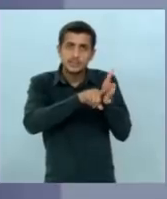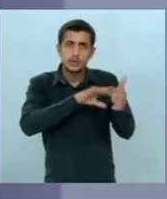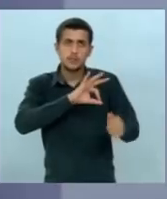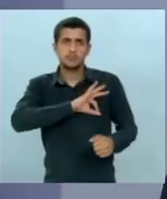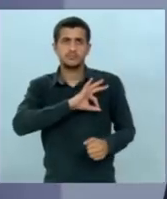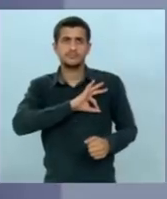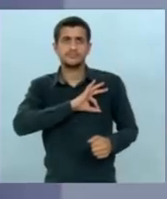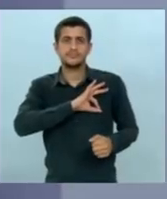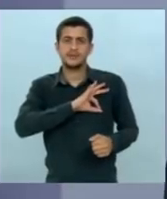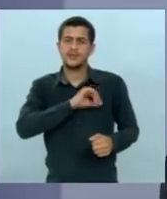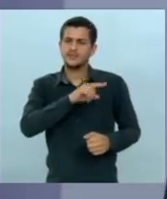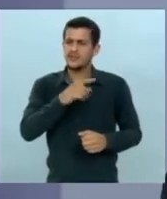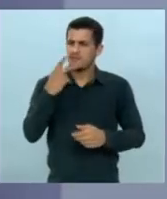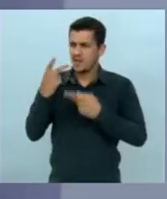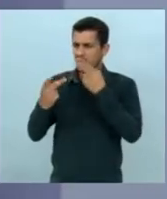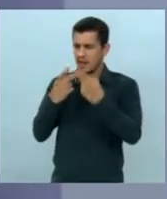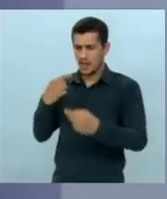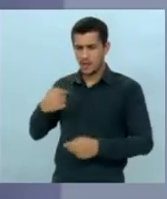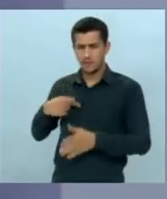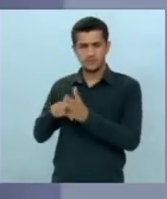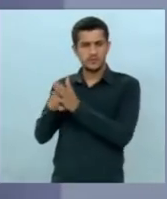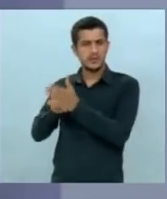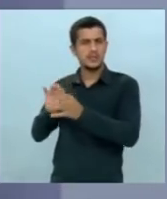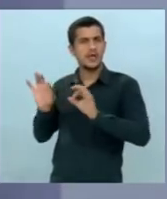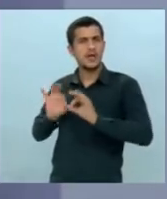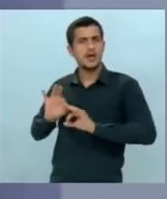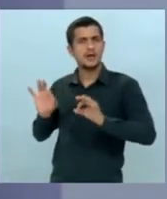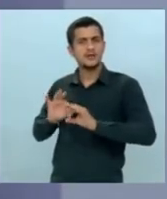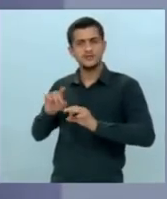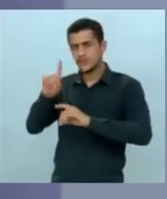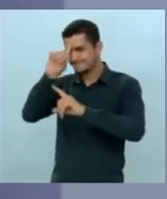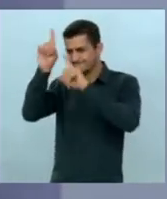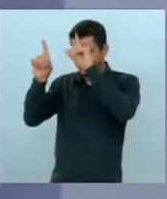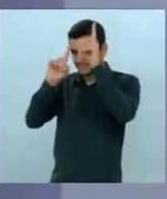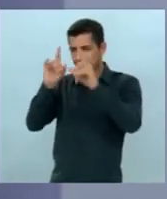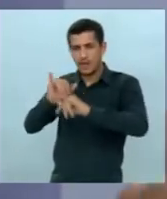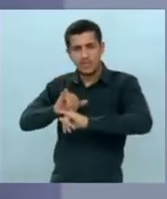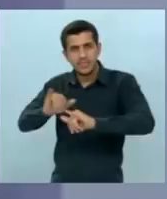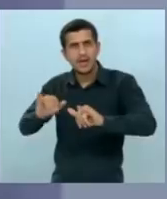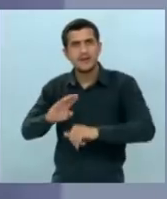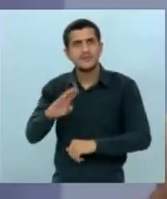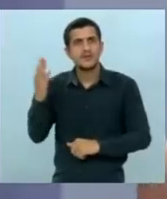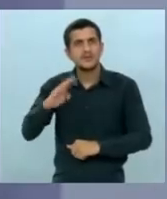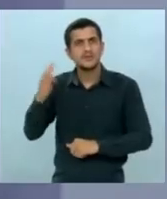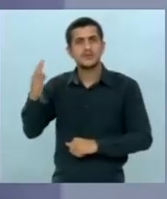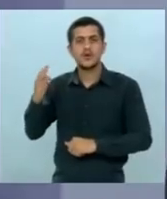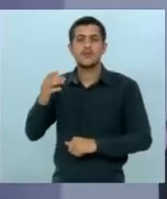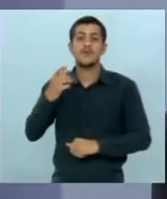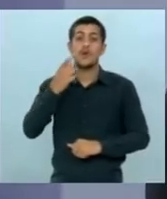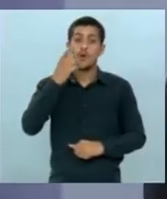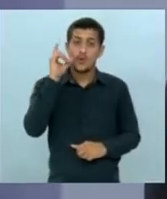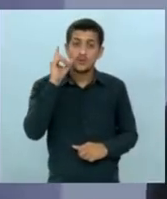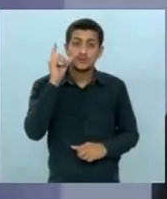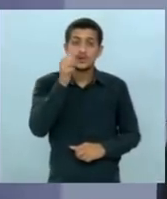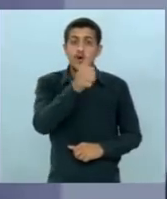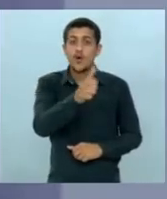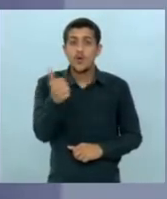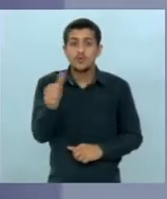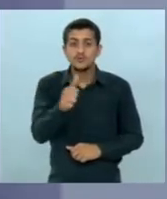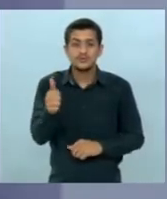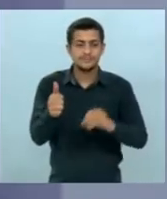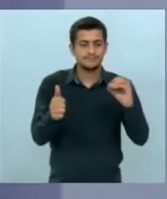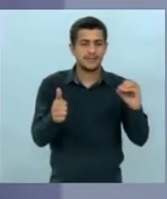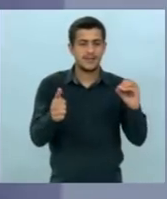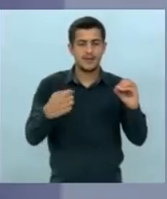ficar falando que não é investigado fica fabricando fake news perdeu ontem foi 11 a 0